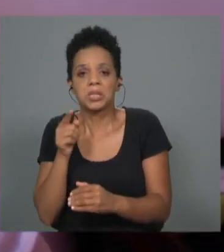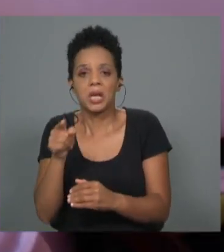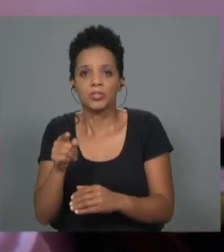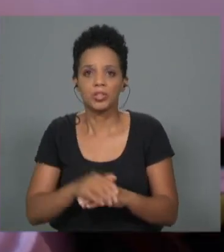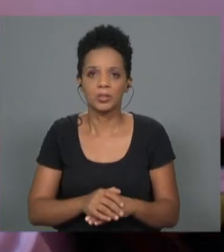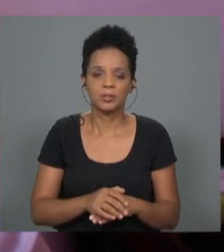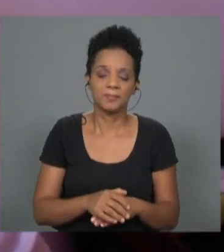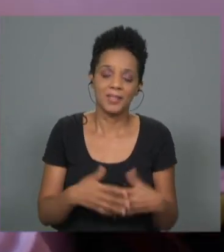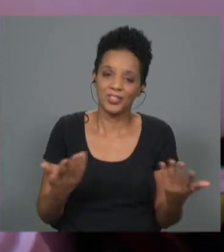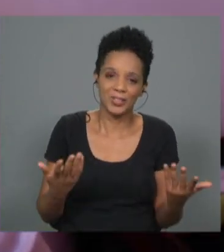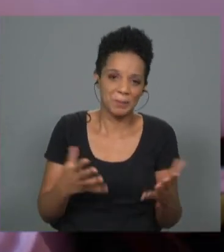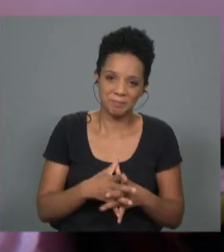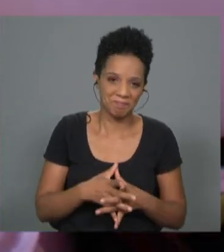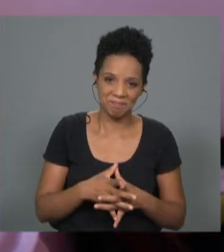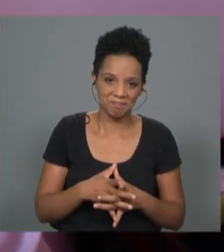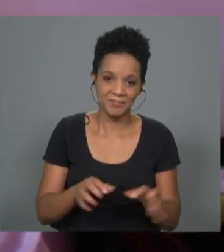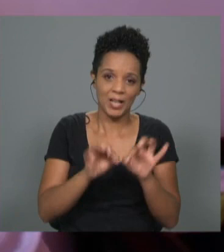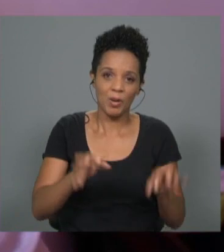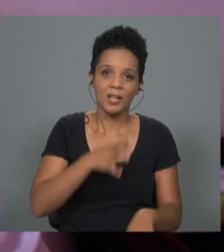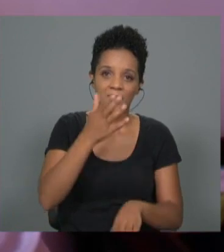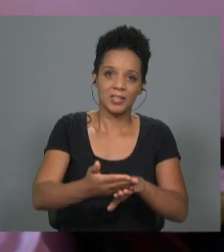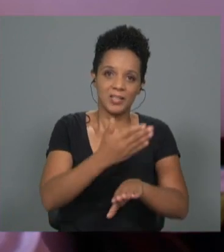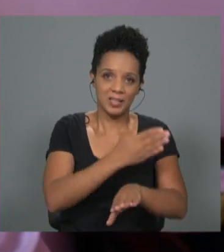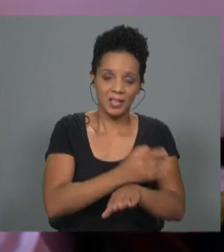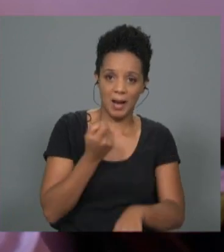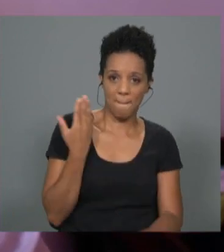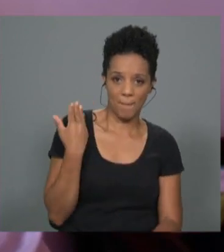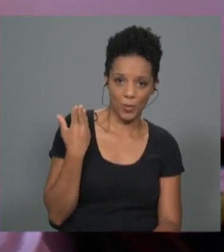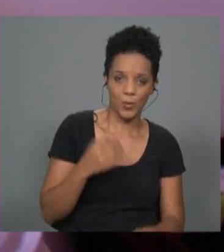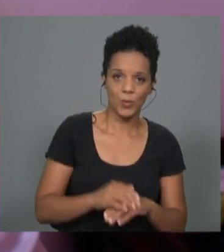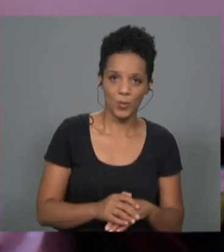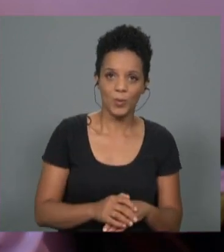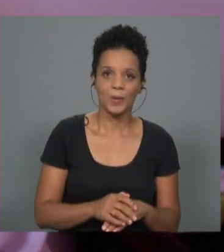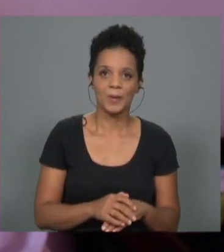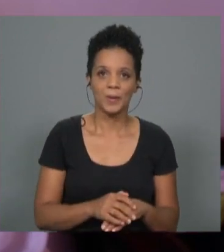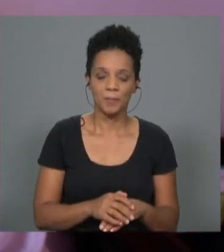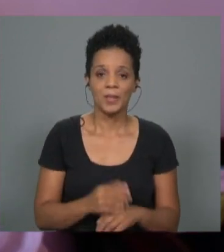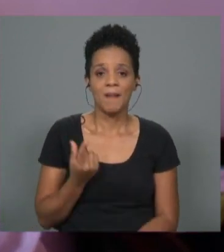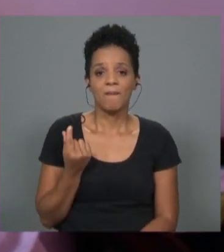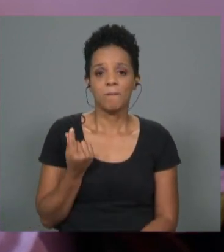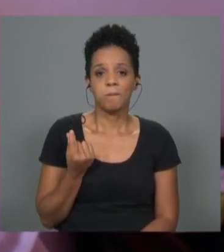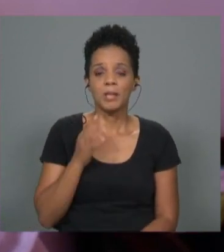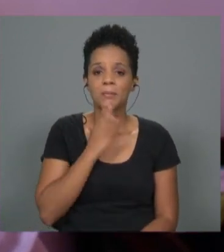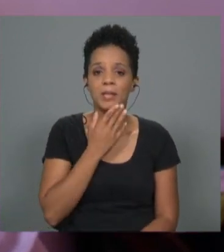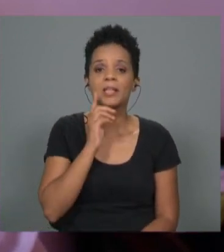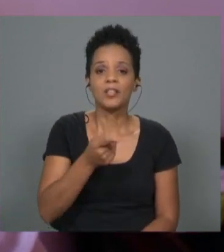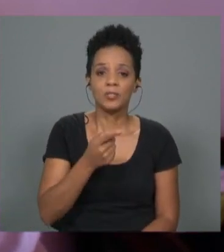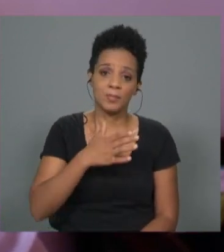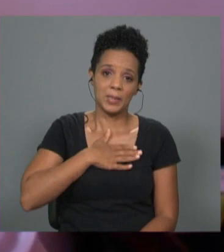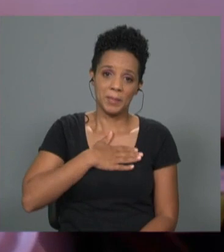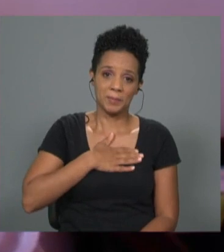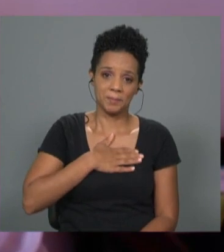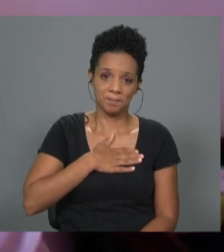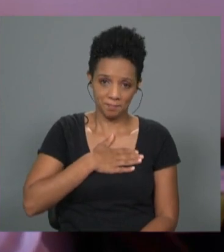Lá está. Também, como eu já tinha mencionado ainda agora, a parte financeira depende toda de mim e se os